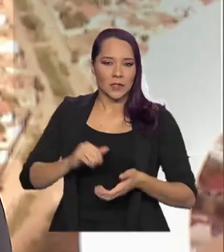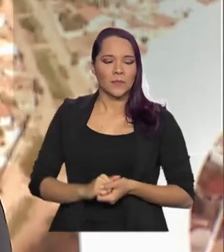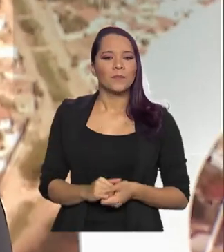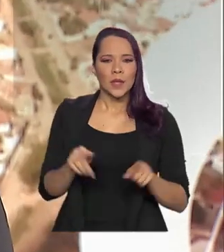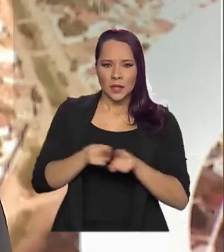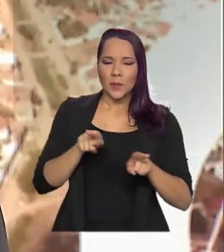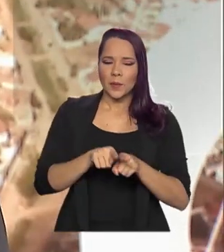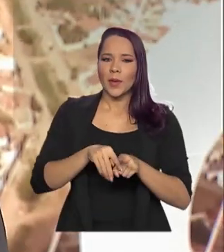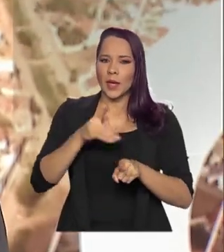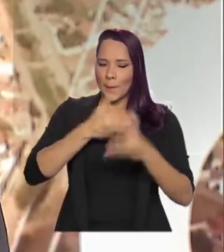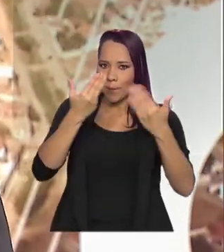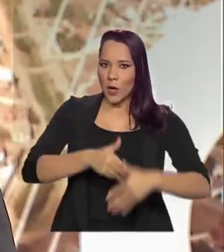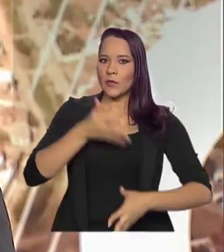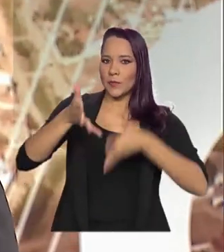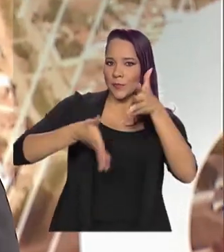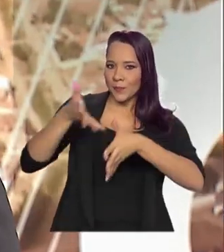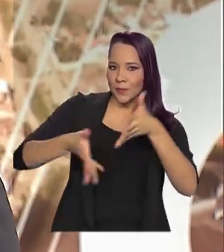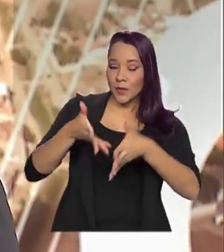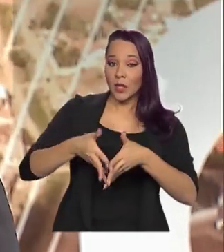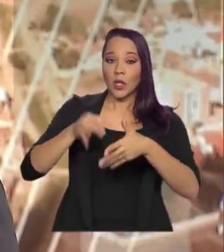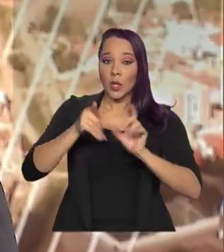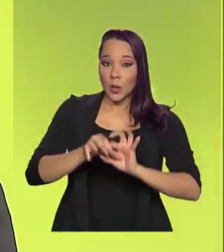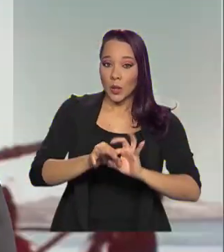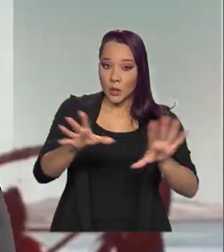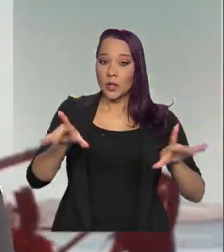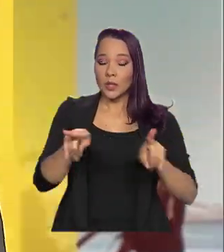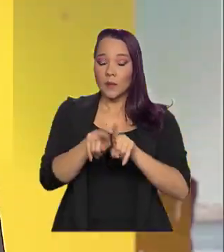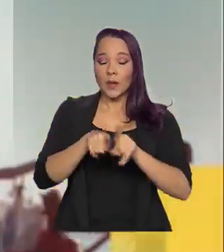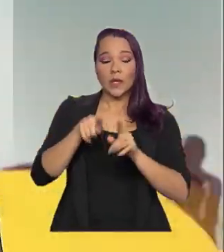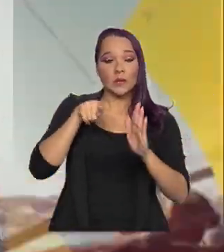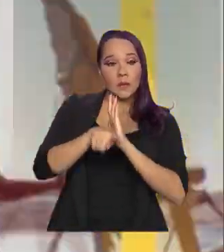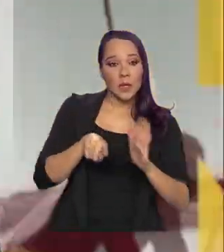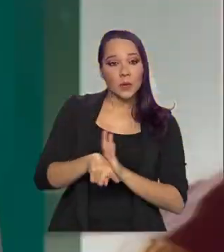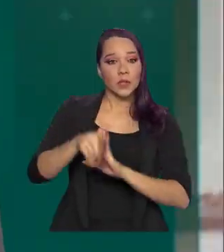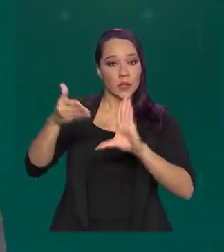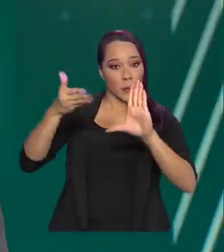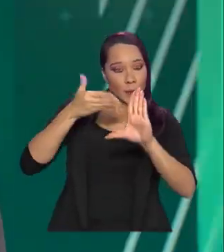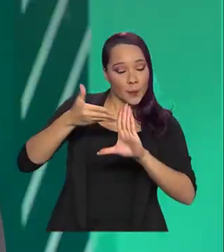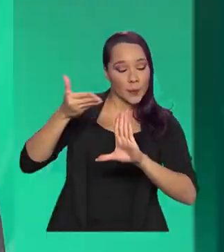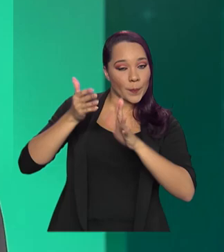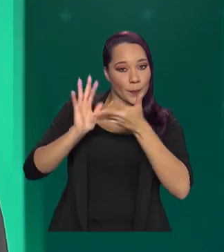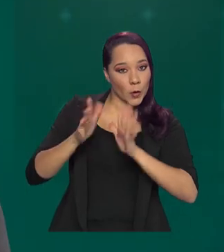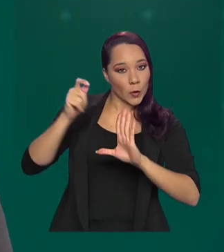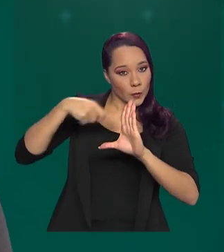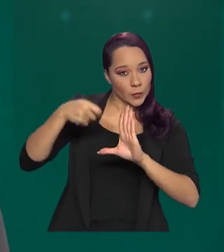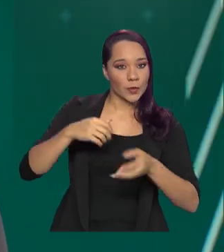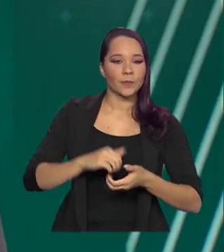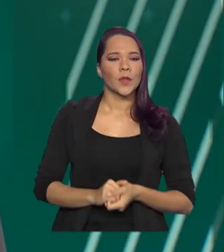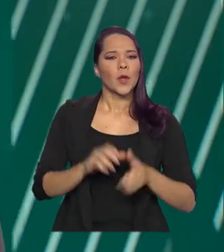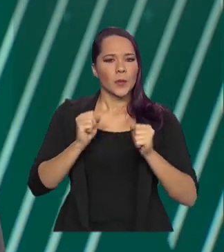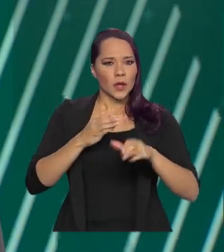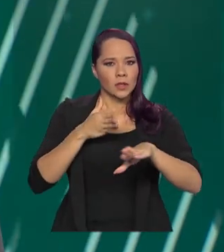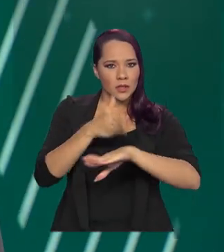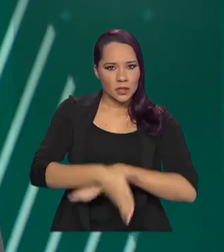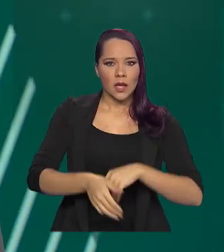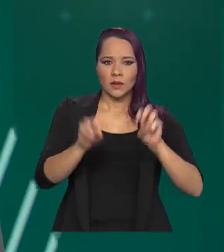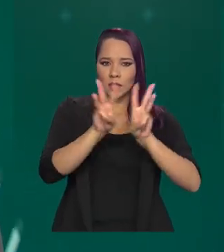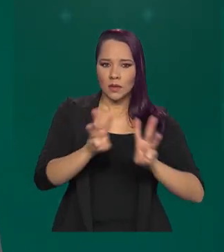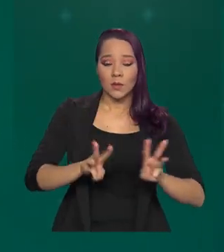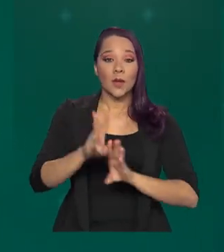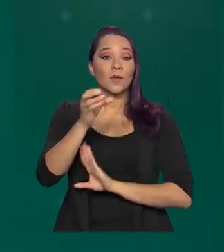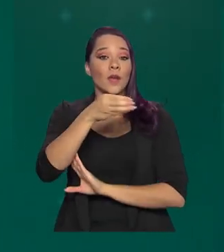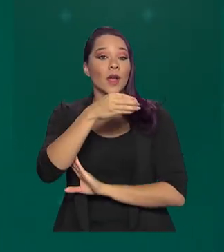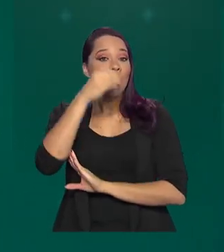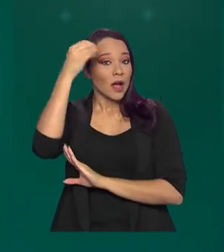brasileira de sinais também será disponibilizada por meio das questões das videoprovas. O aplicativo pode ser acessado nas plataformas Android